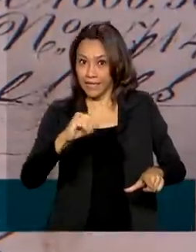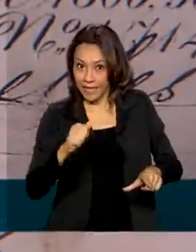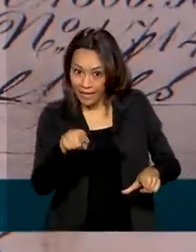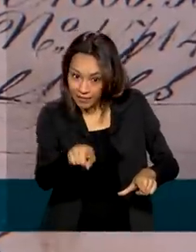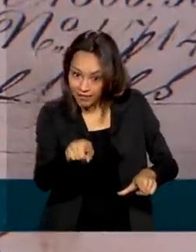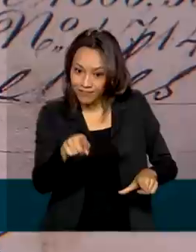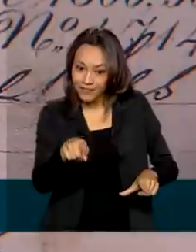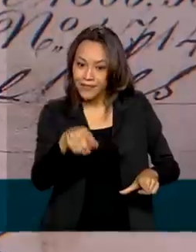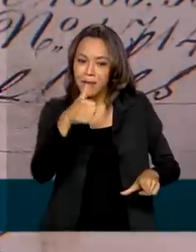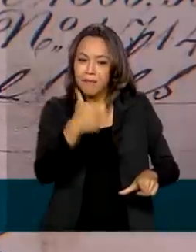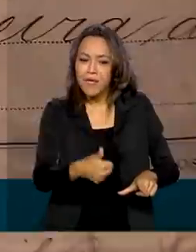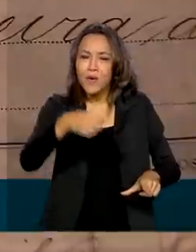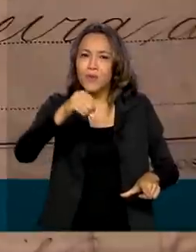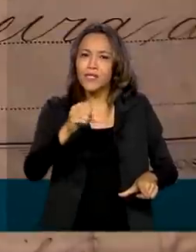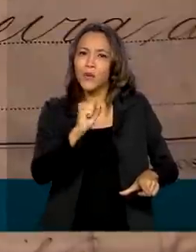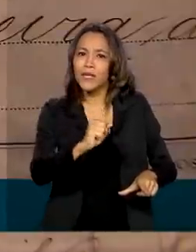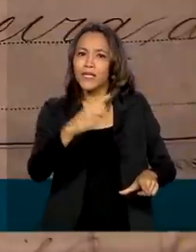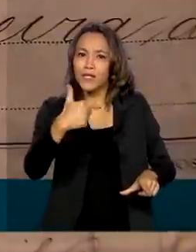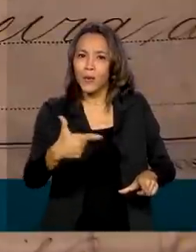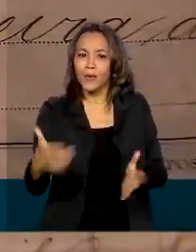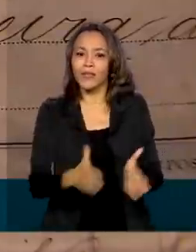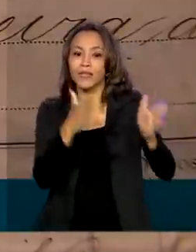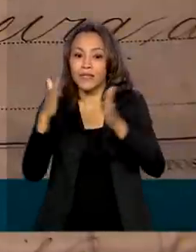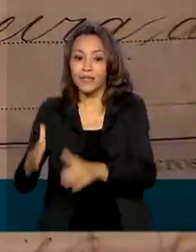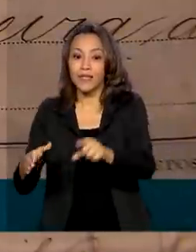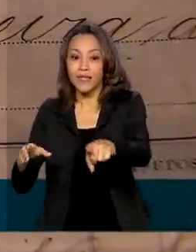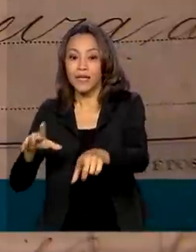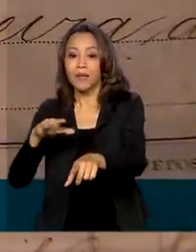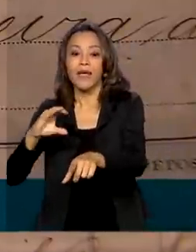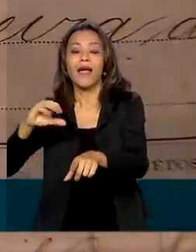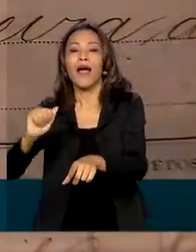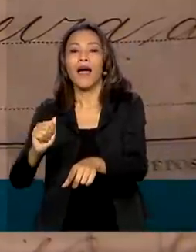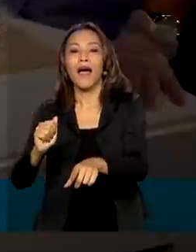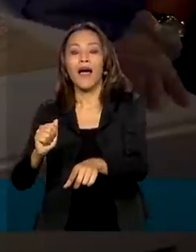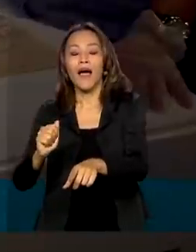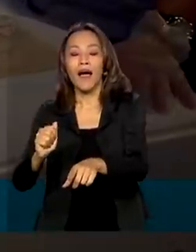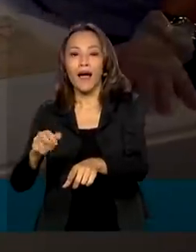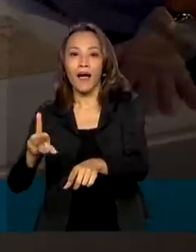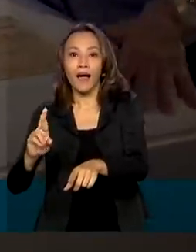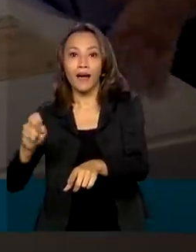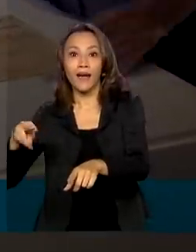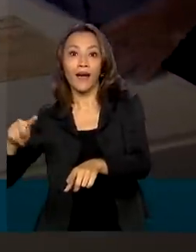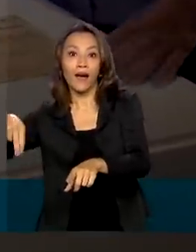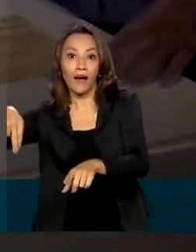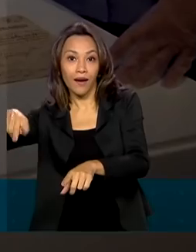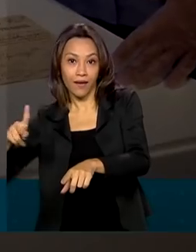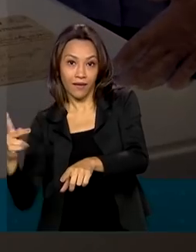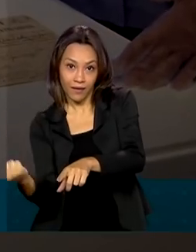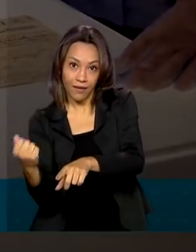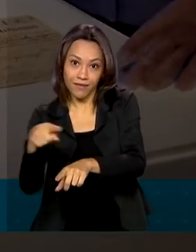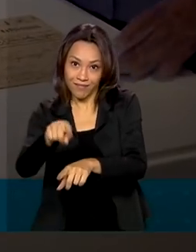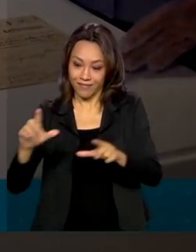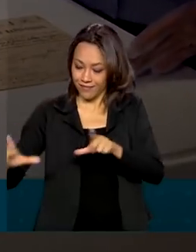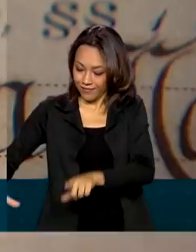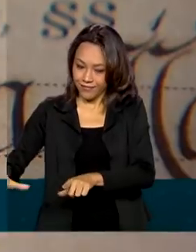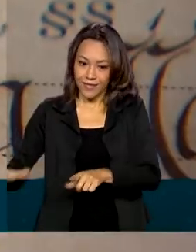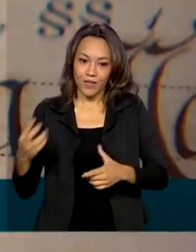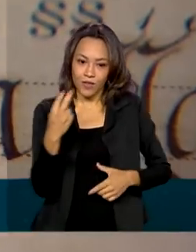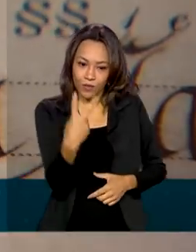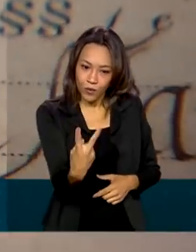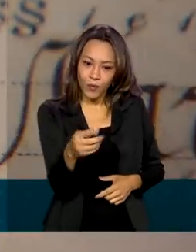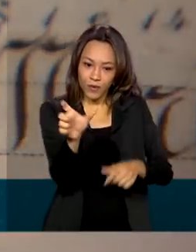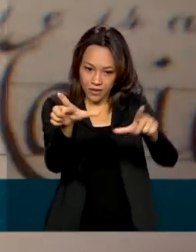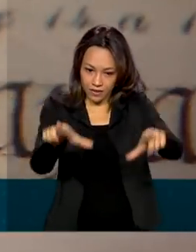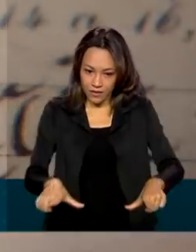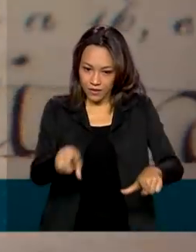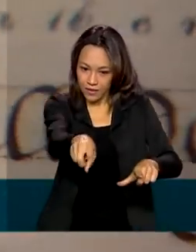1882, e Graça Aranha, 1896. E ao lado a gente traz o contraste, que são duas cardenetas